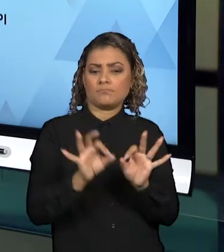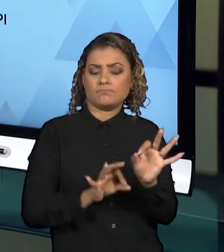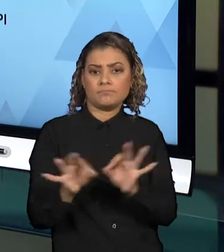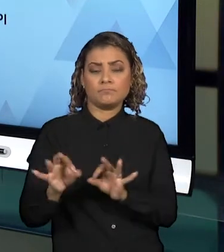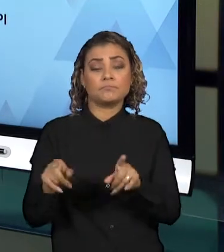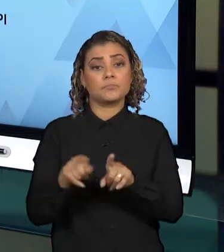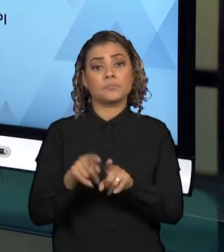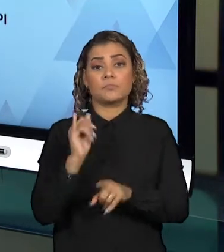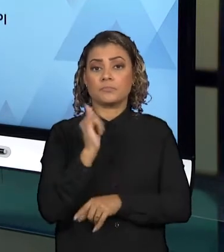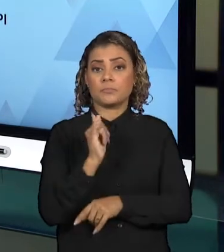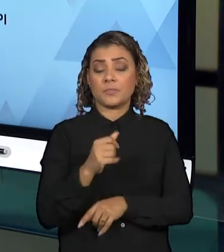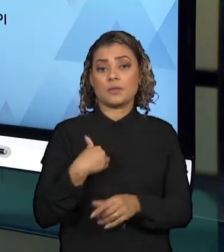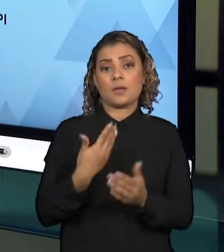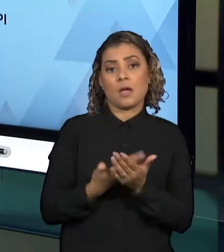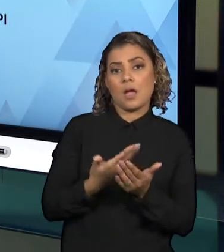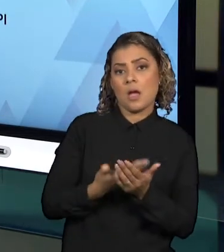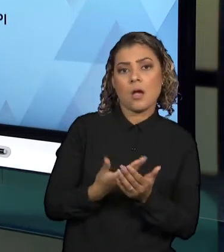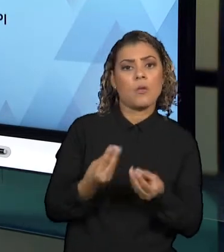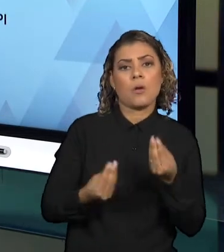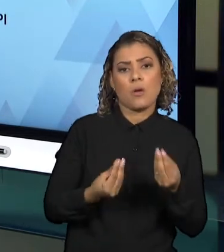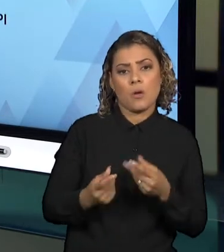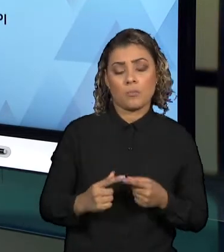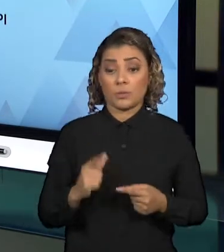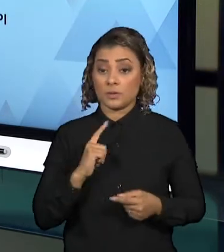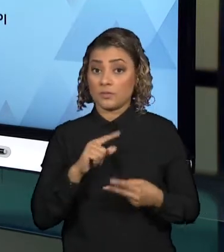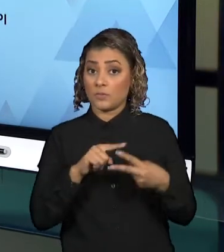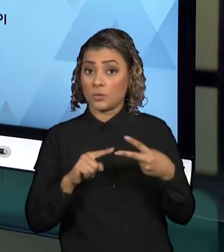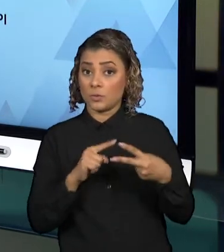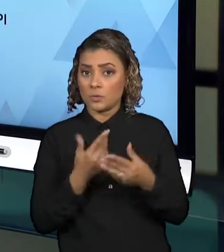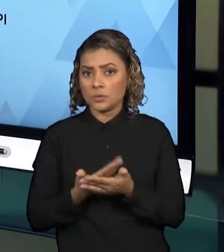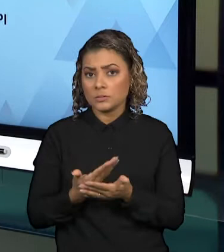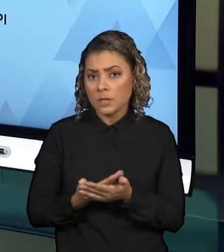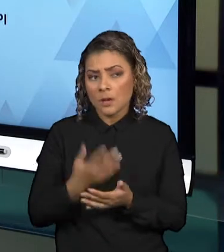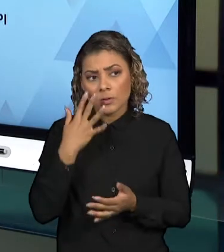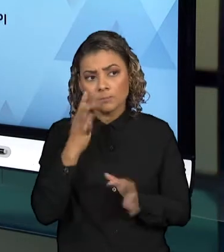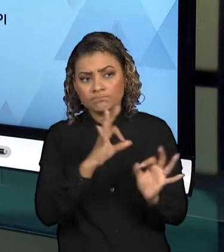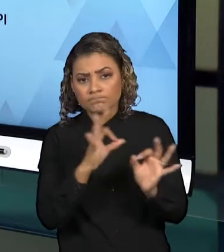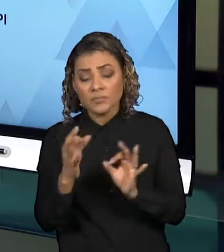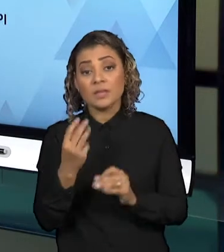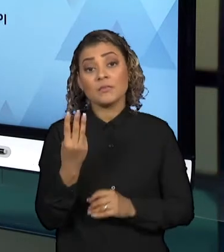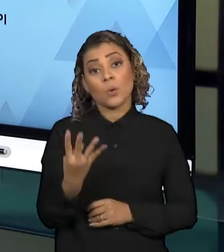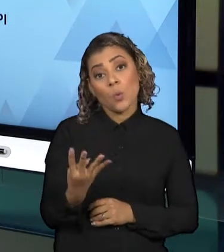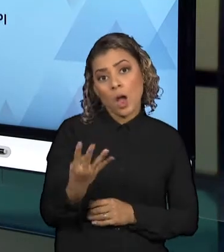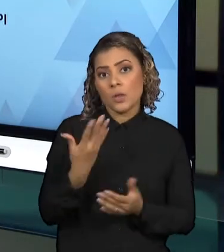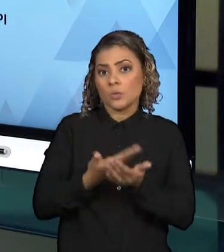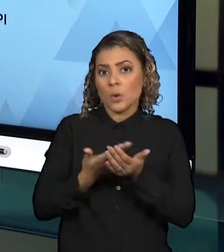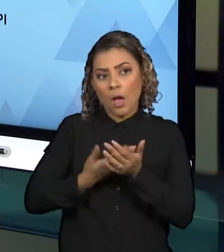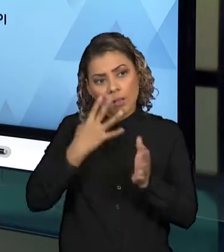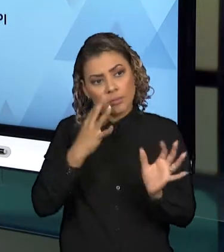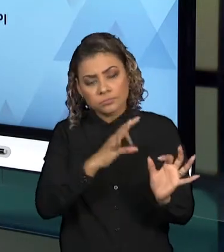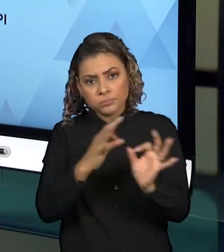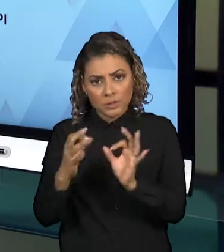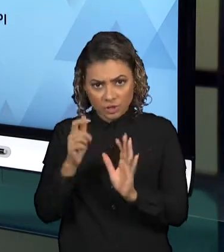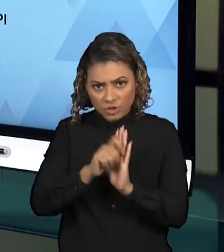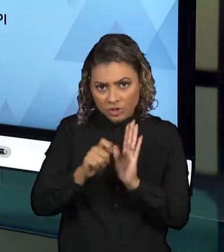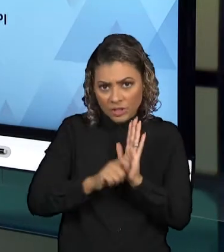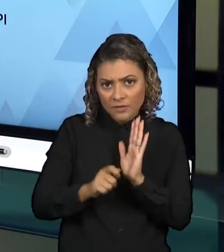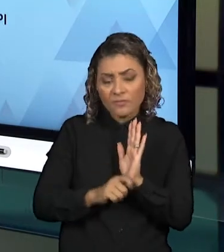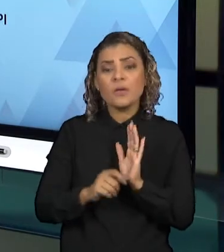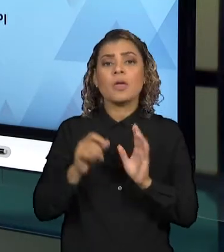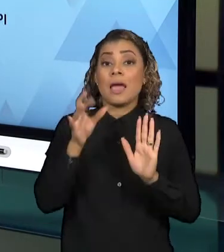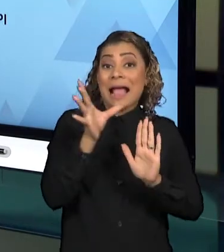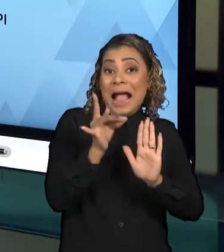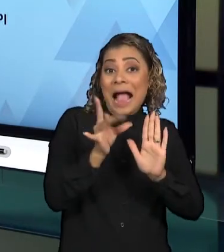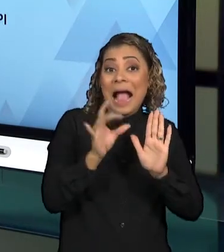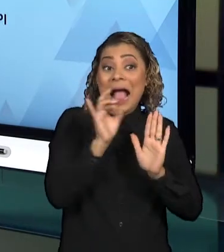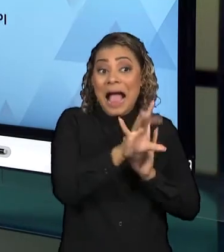descrever aula a aula. Nós observamos duas aulas, nós observamos quatro aulas, nós iremos escrever aula a aula